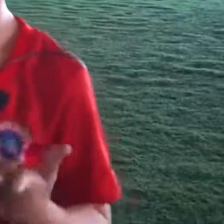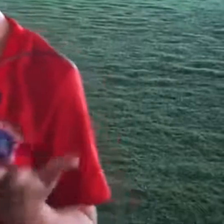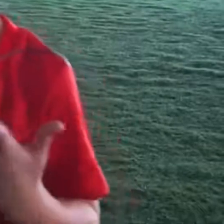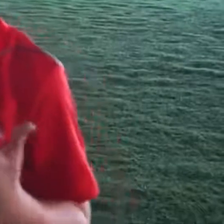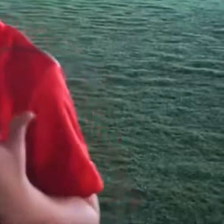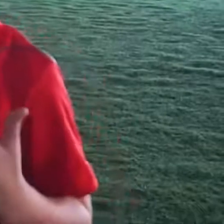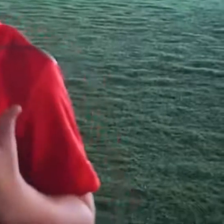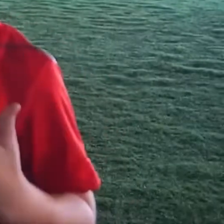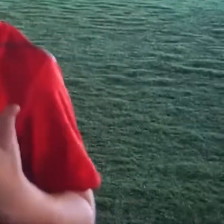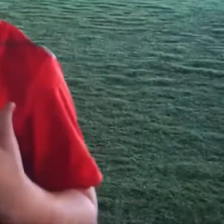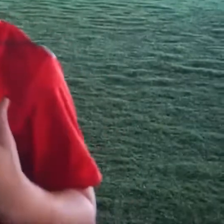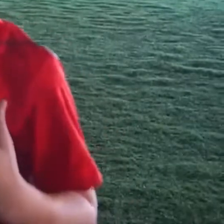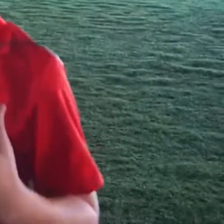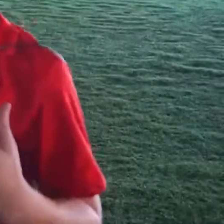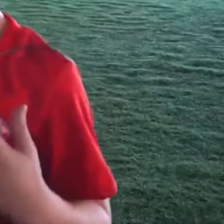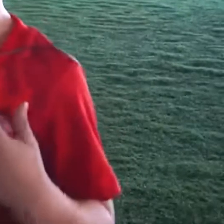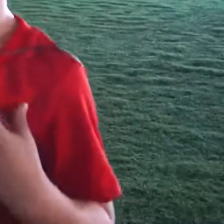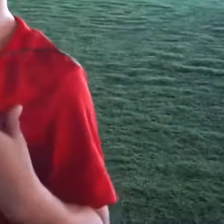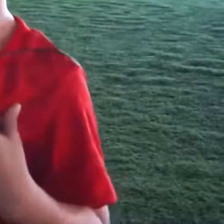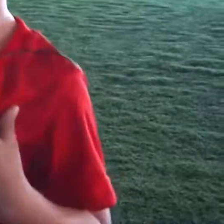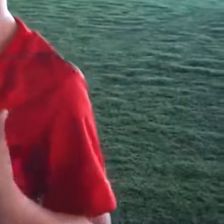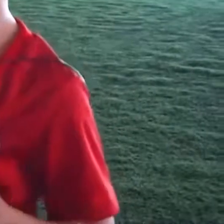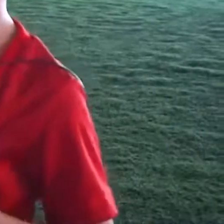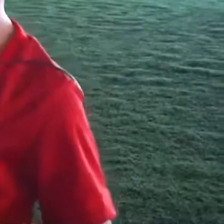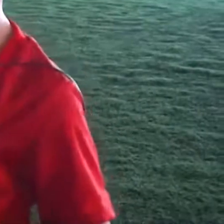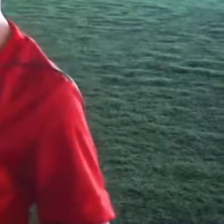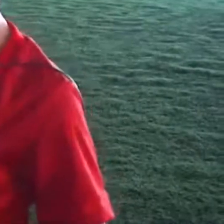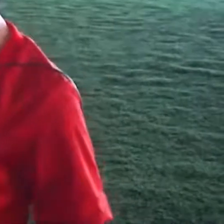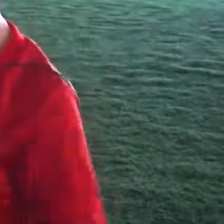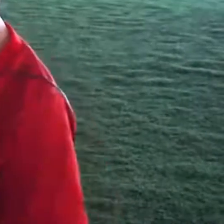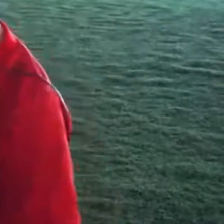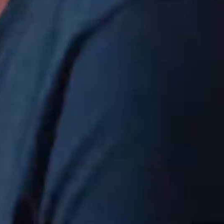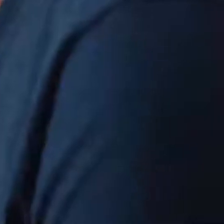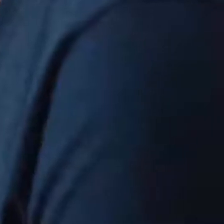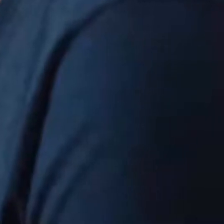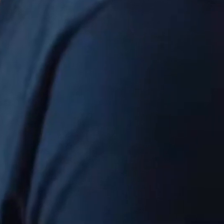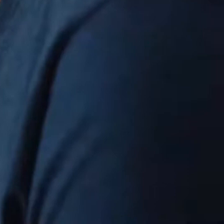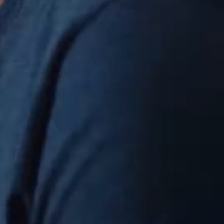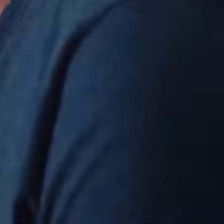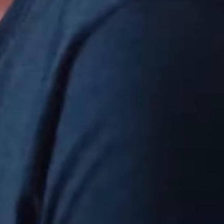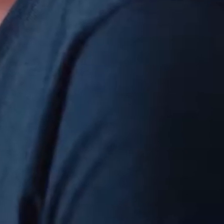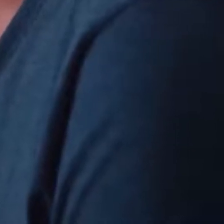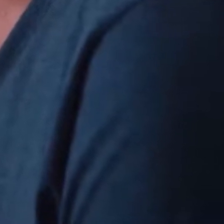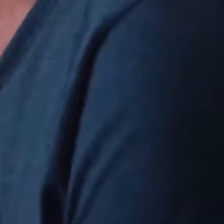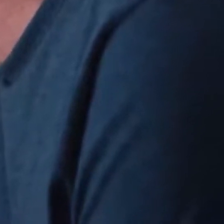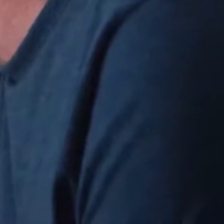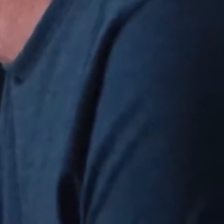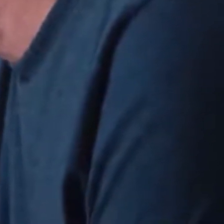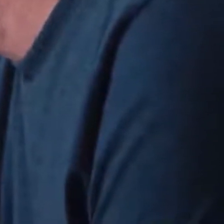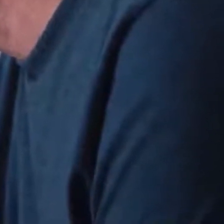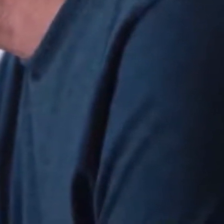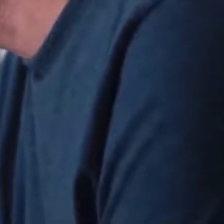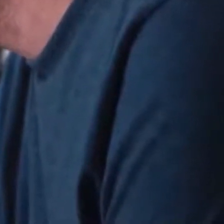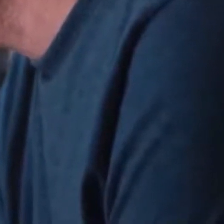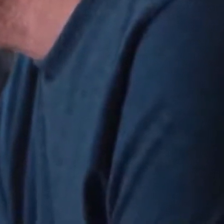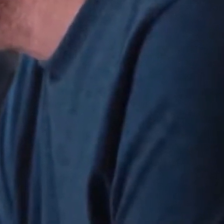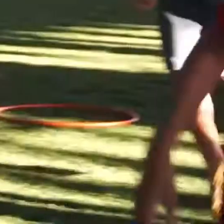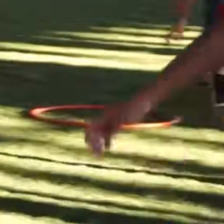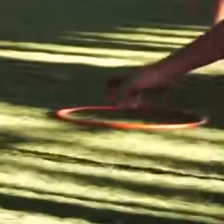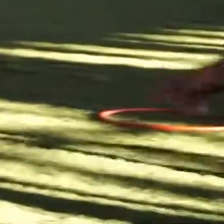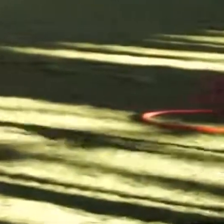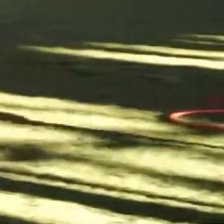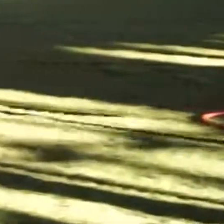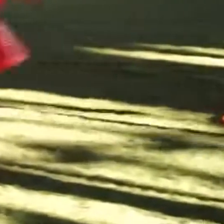Aham. Como é que tu faz lá o gol? Ali na rede. Não se pode evitar o processo do envelhecimento,